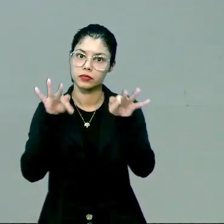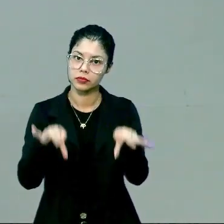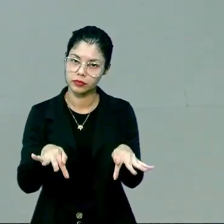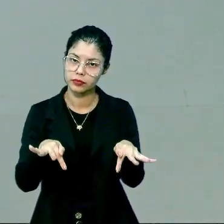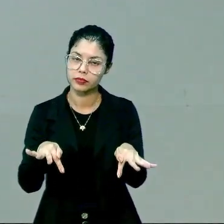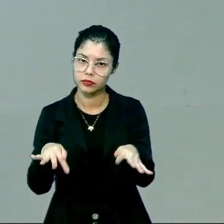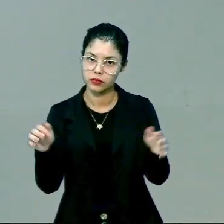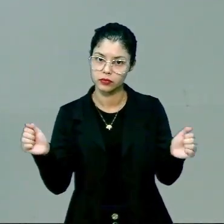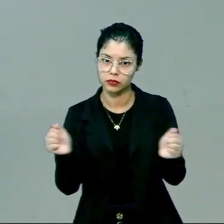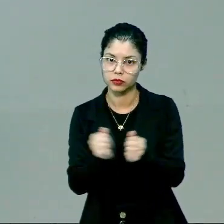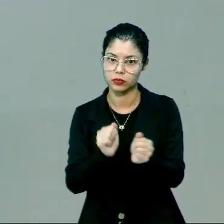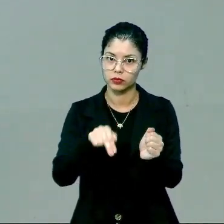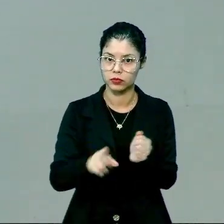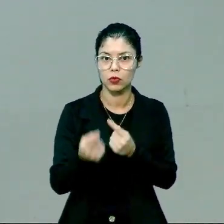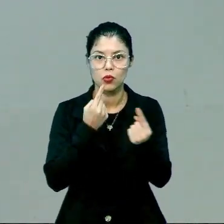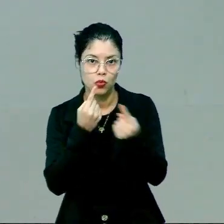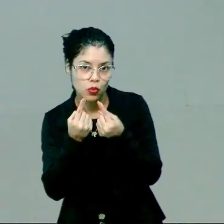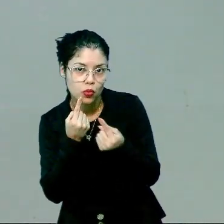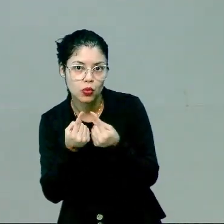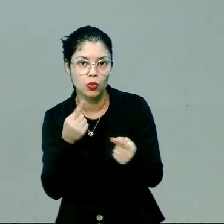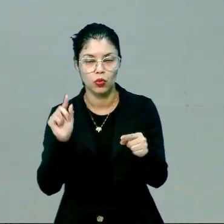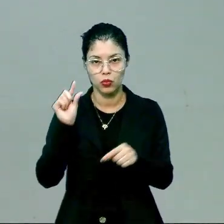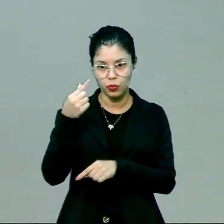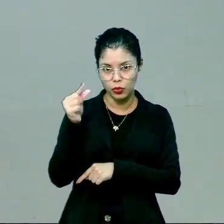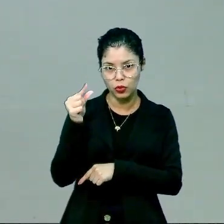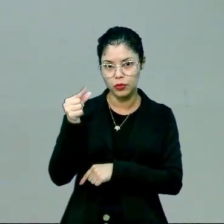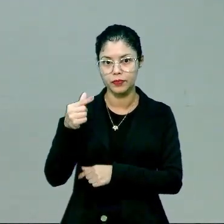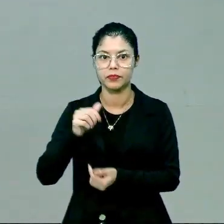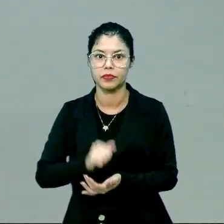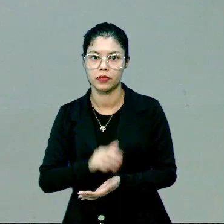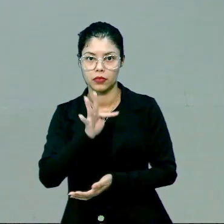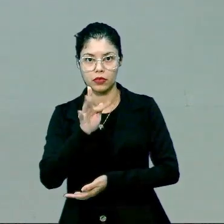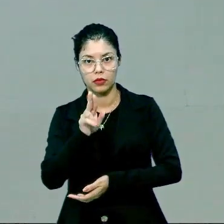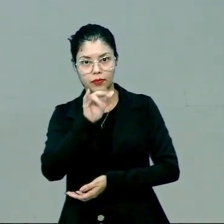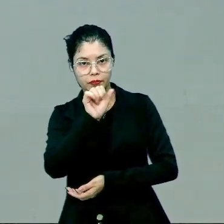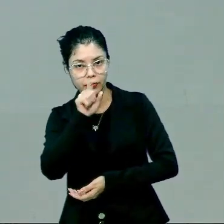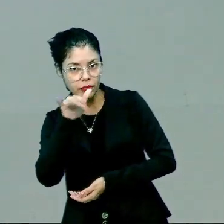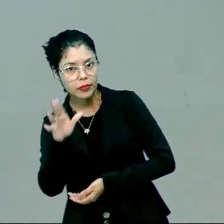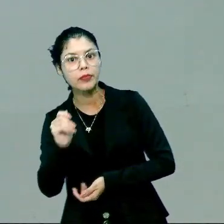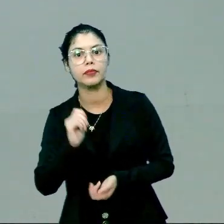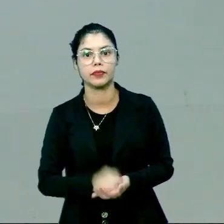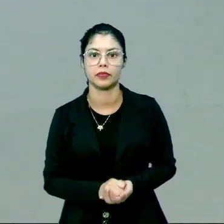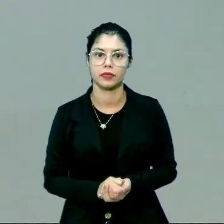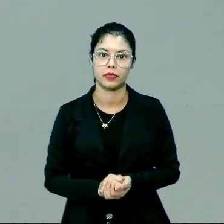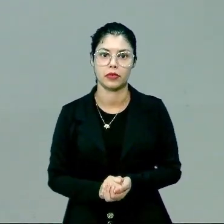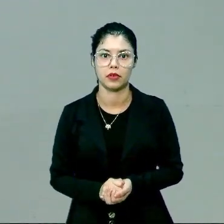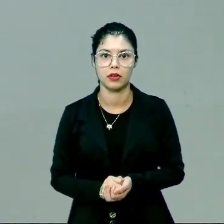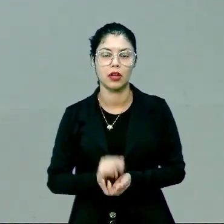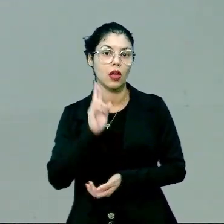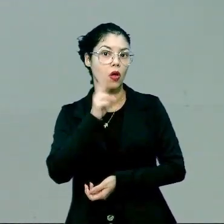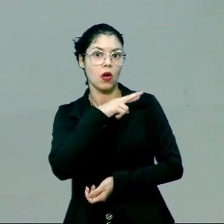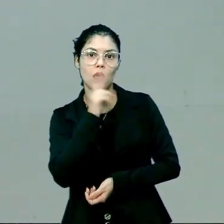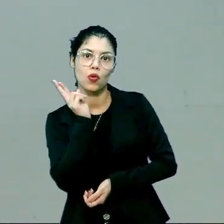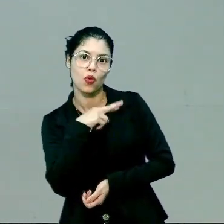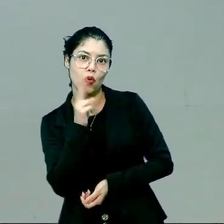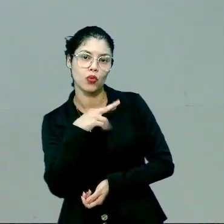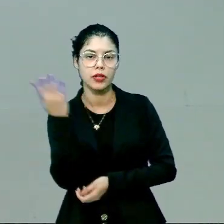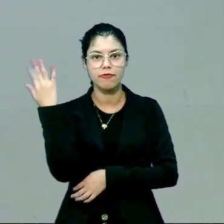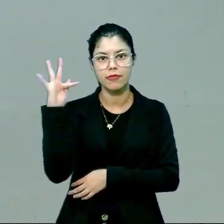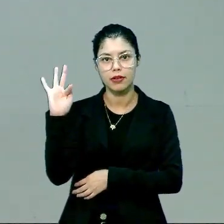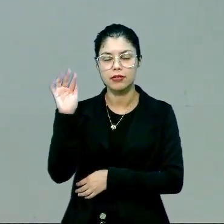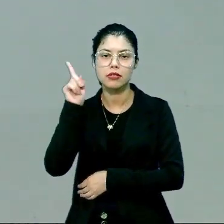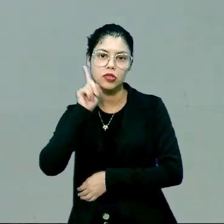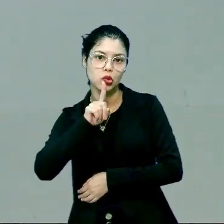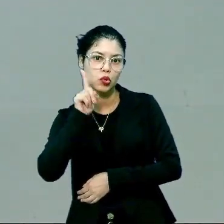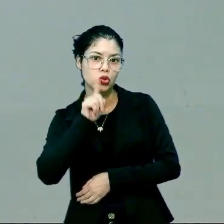União Soviética, ainda se discute um pouquinho sobre as bombas de fusão nuclear em relação a Rússia, França, Estados Unidos,